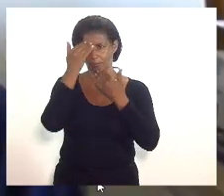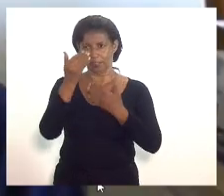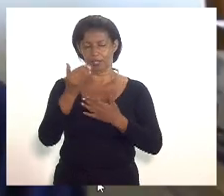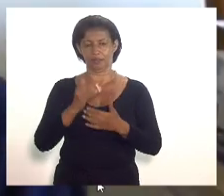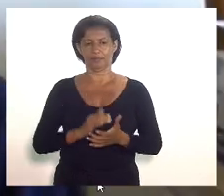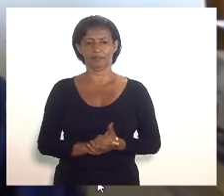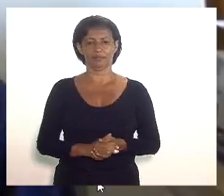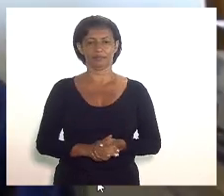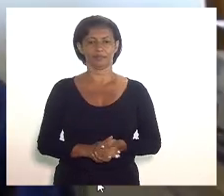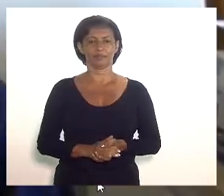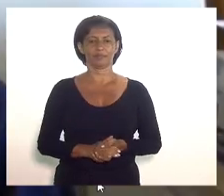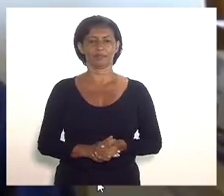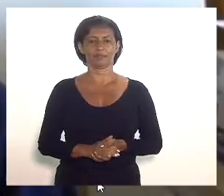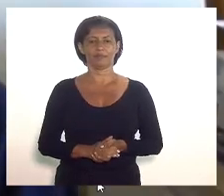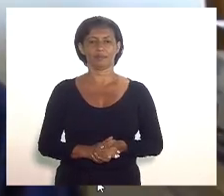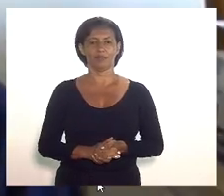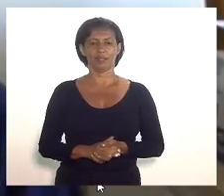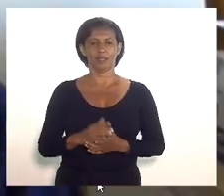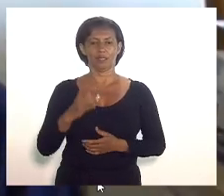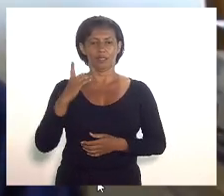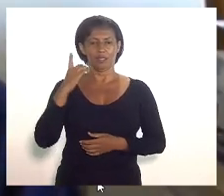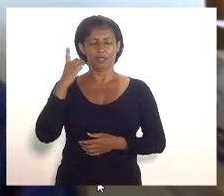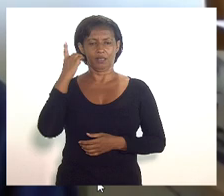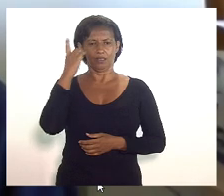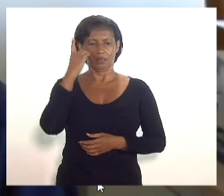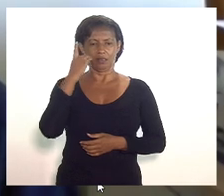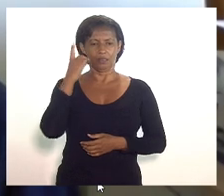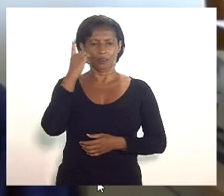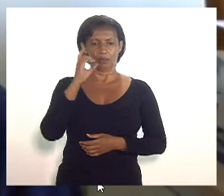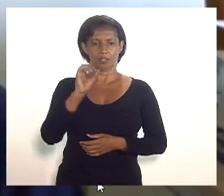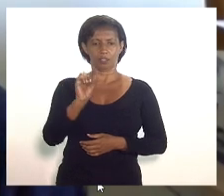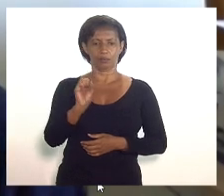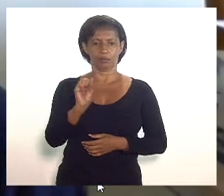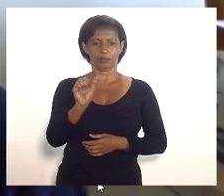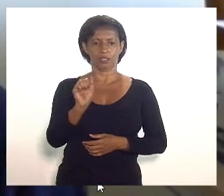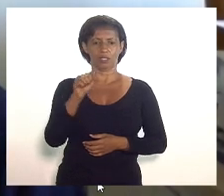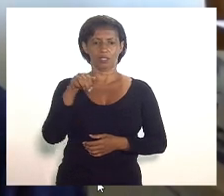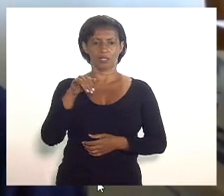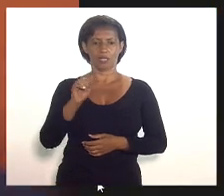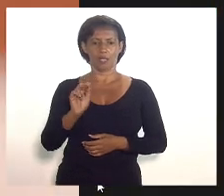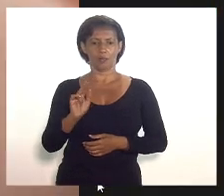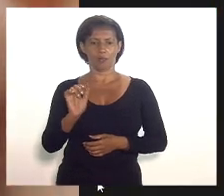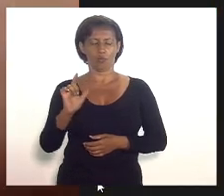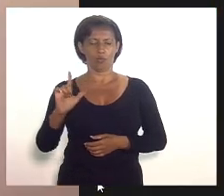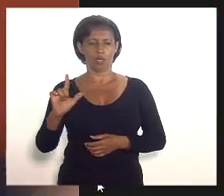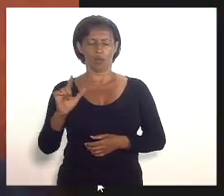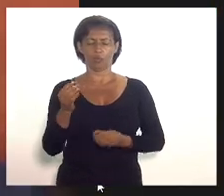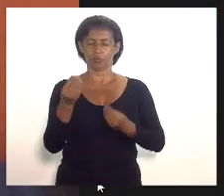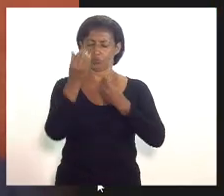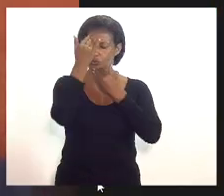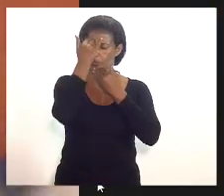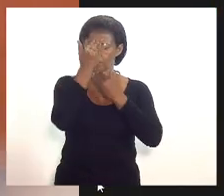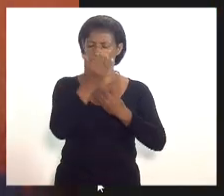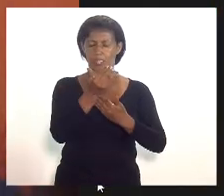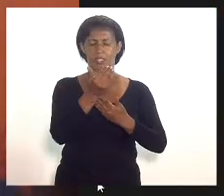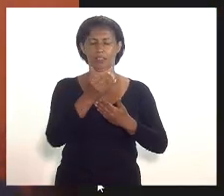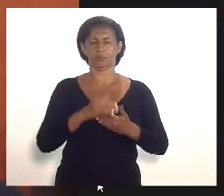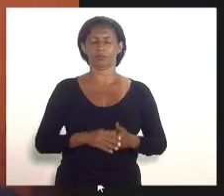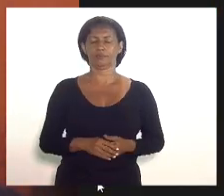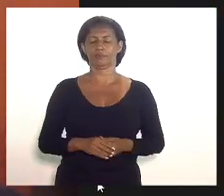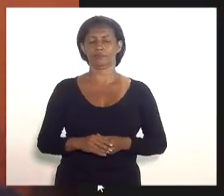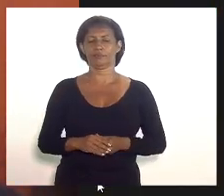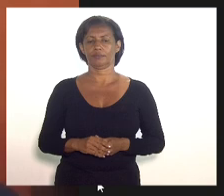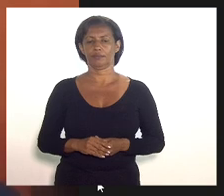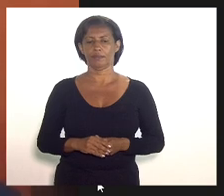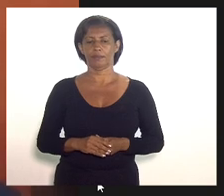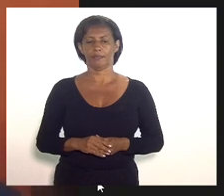deputado Samuel Balafari o senhor pediu pela ordem muito obrigado meu nobre colega